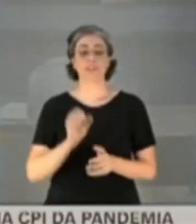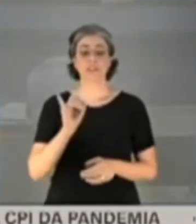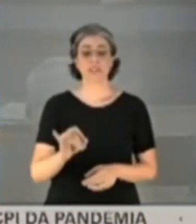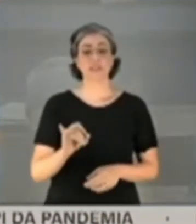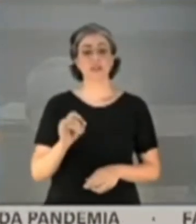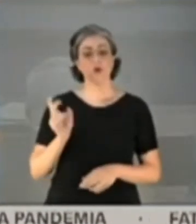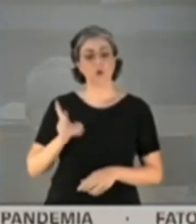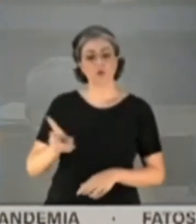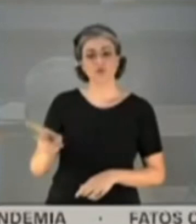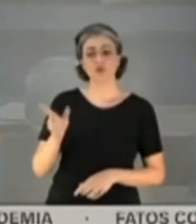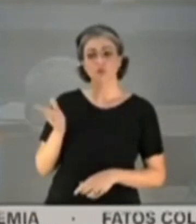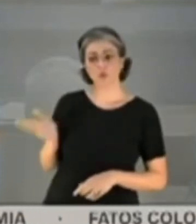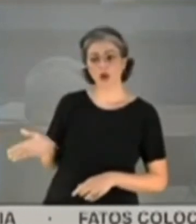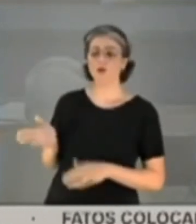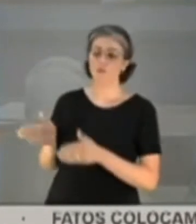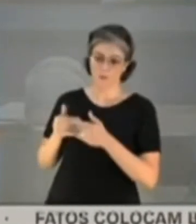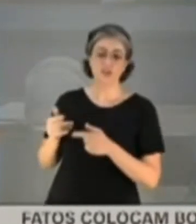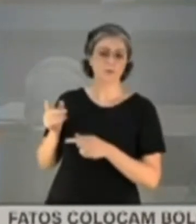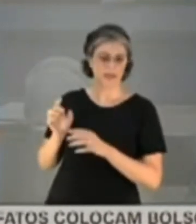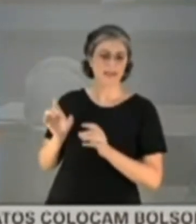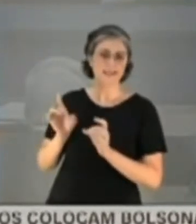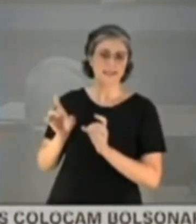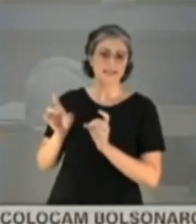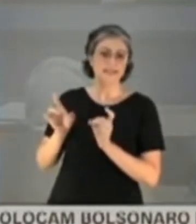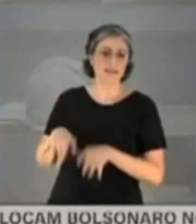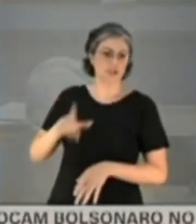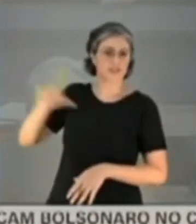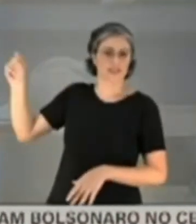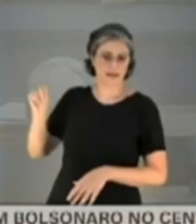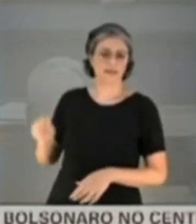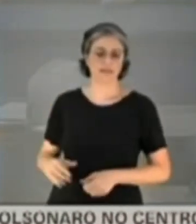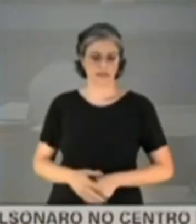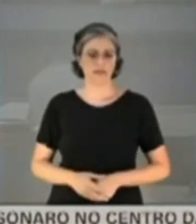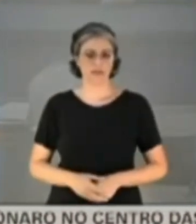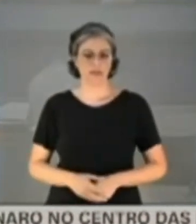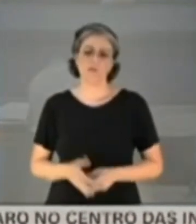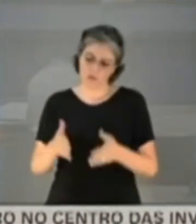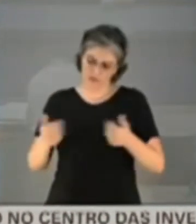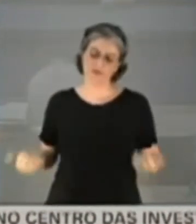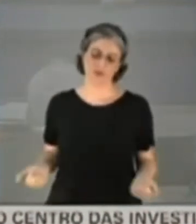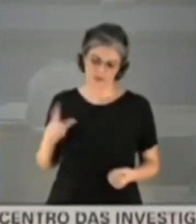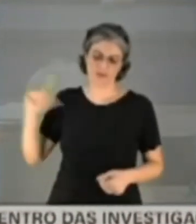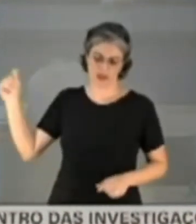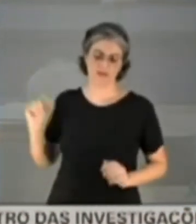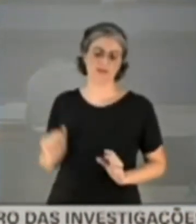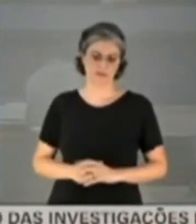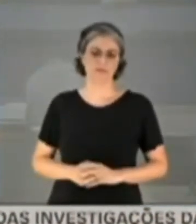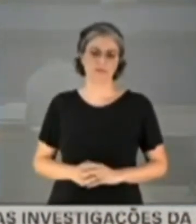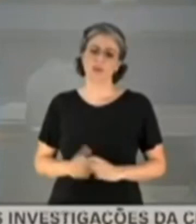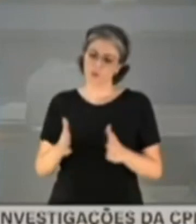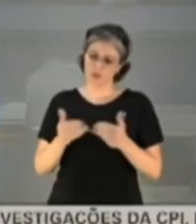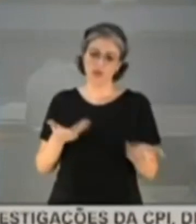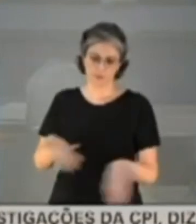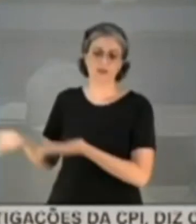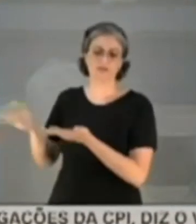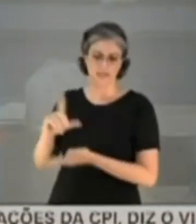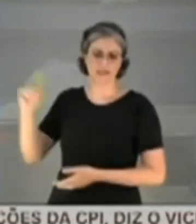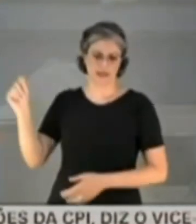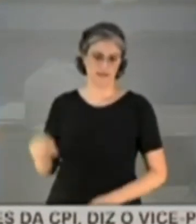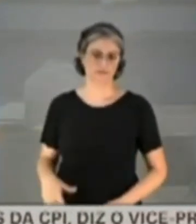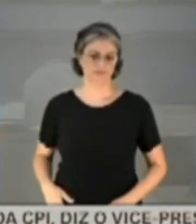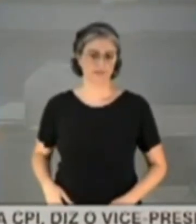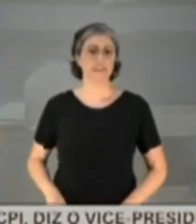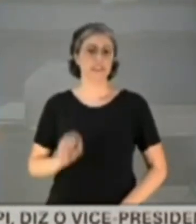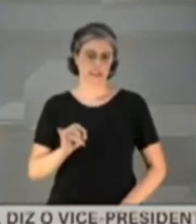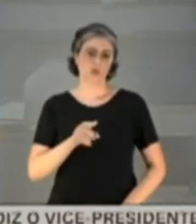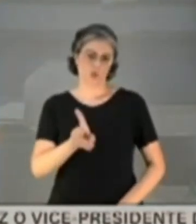continue, eu vou pedir para ele se retirar. Vou ficar quietinho. Tá certo? Veja bem. Primeiro, é isso. Vou pedir para se retirar e vou